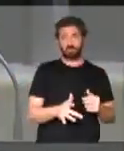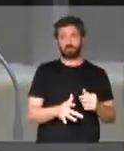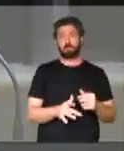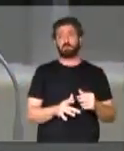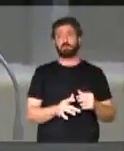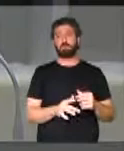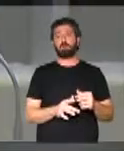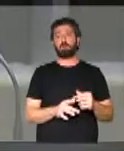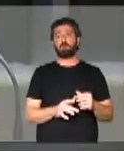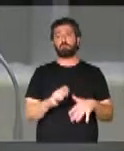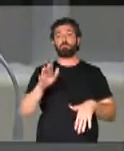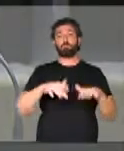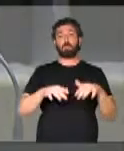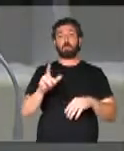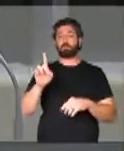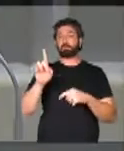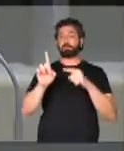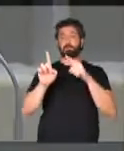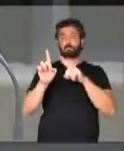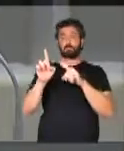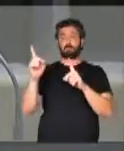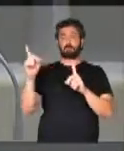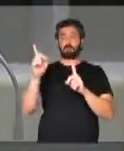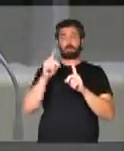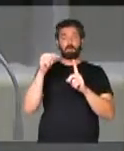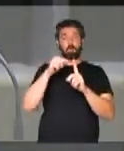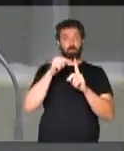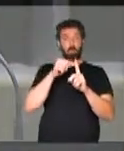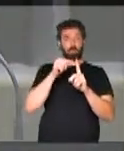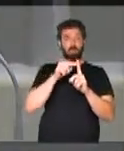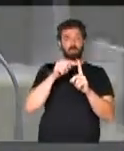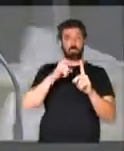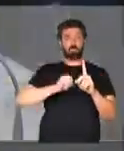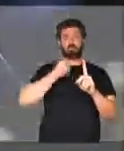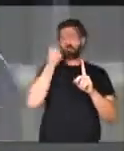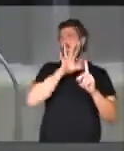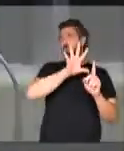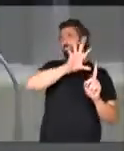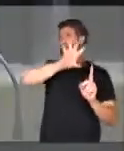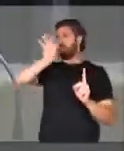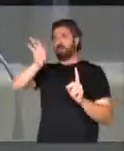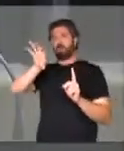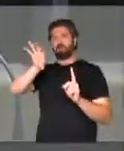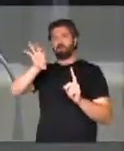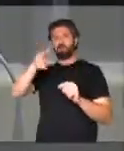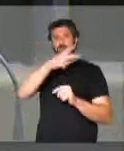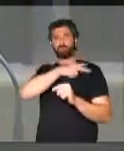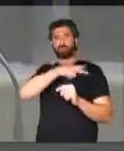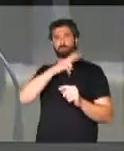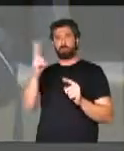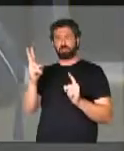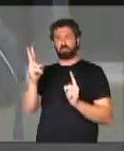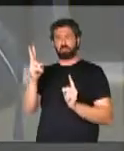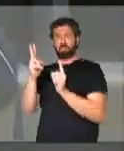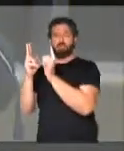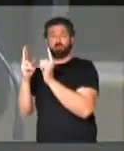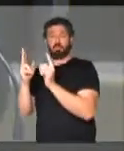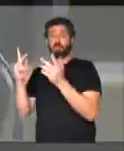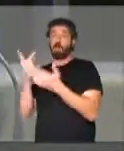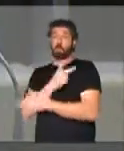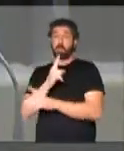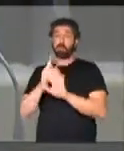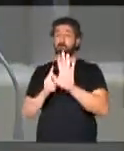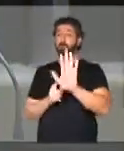o subalterno acaba assediando, em tese é possível, o seu hierarquicamente superior. O que se